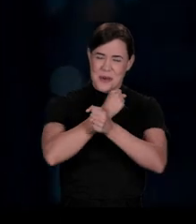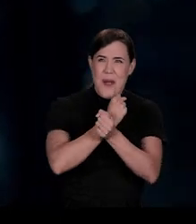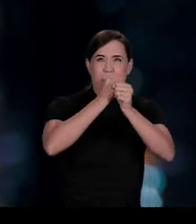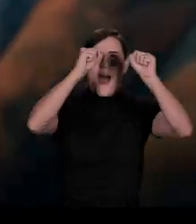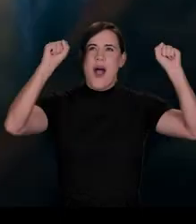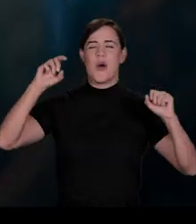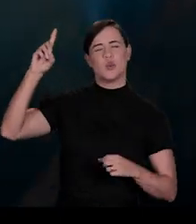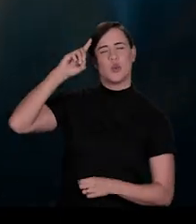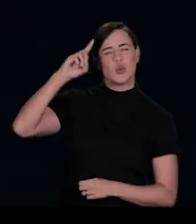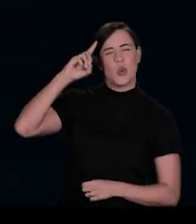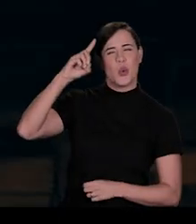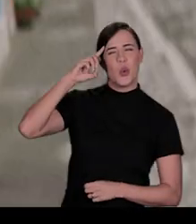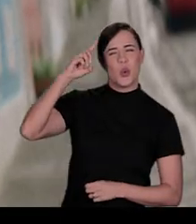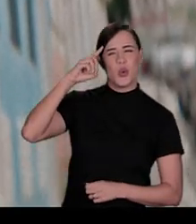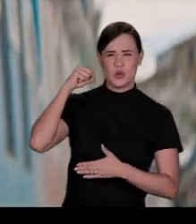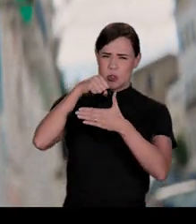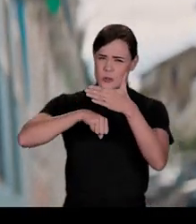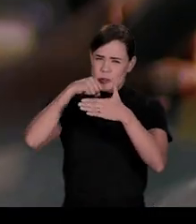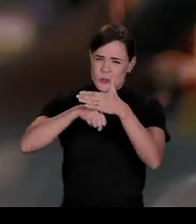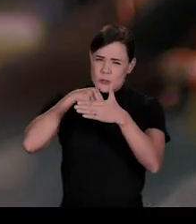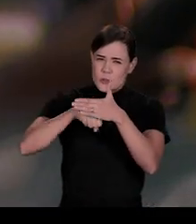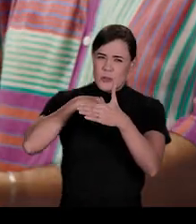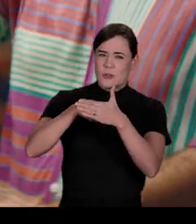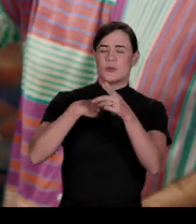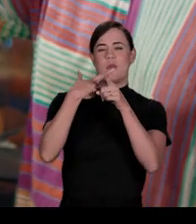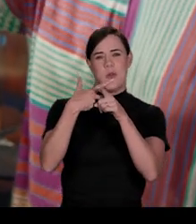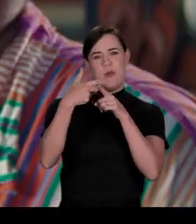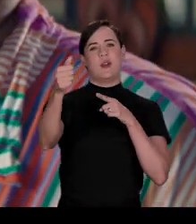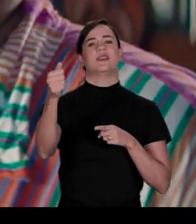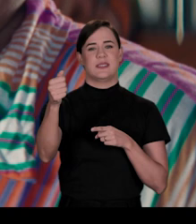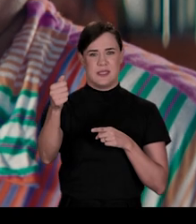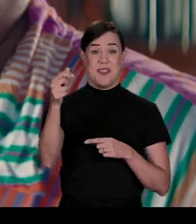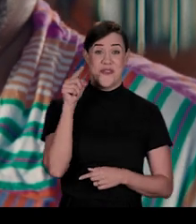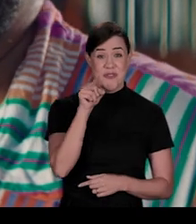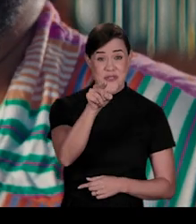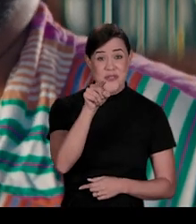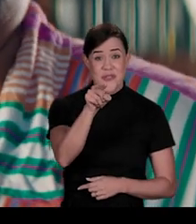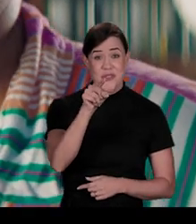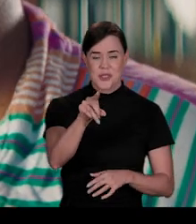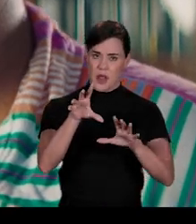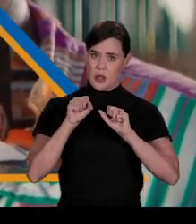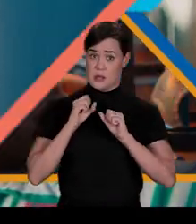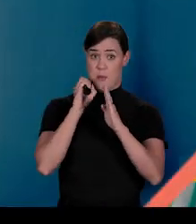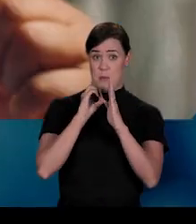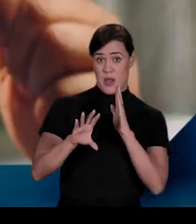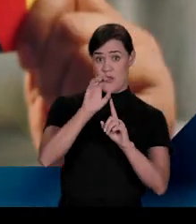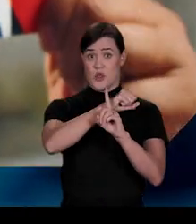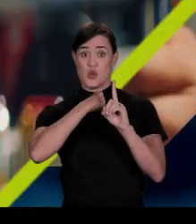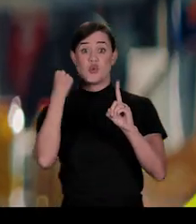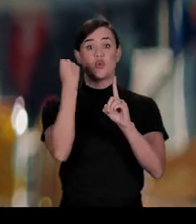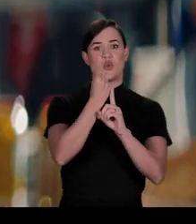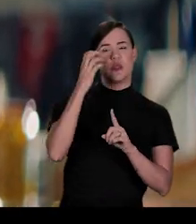trabalhador, que acorda todos os dias e não mede esforços para alcançar tudo o que deseja. É por você que recebe os